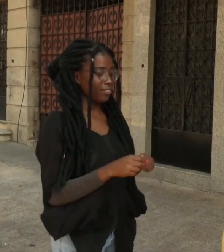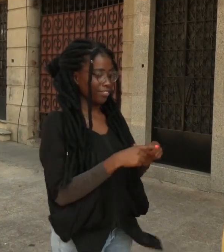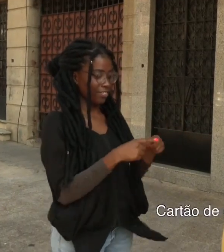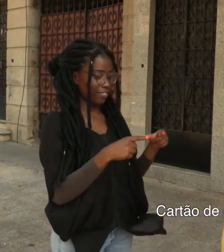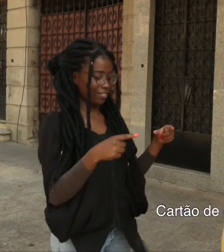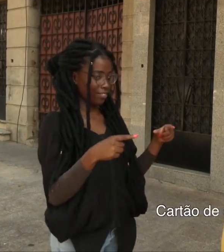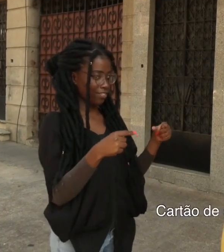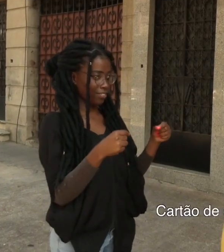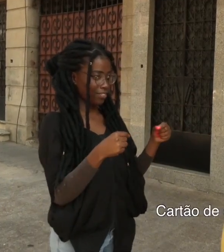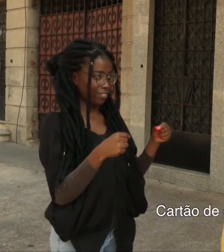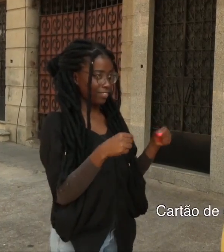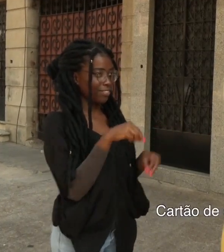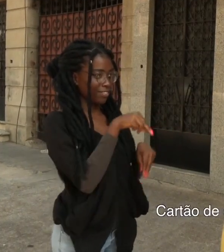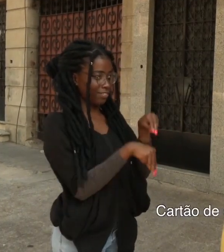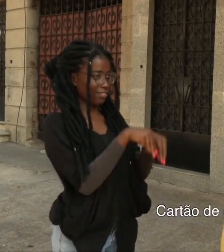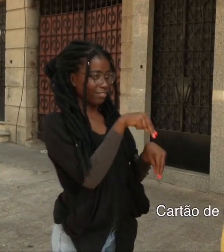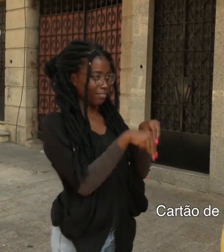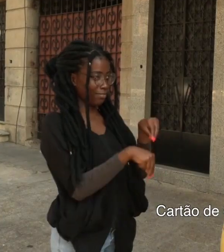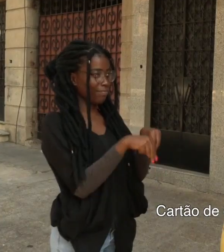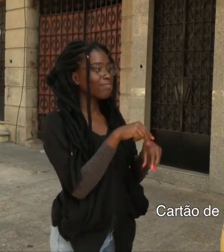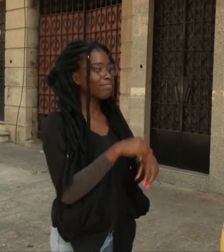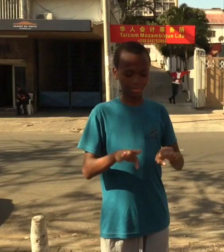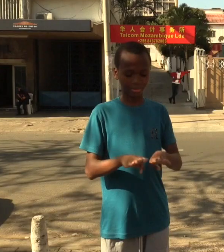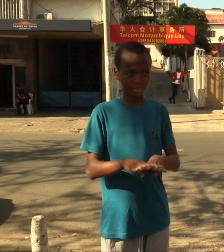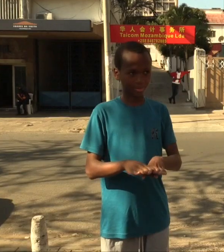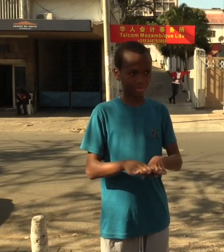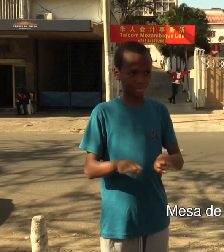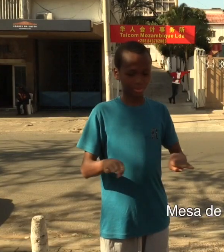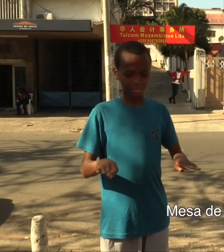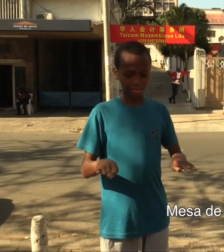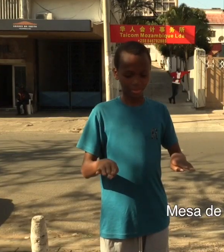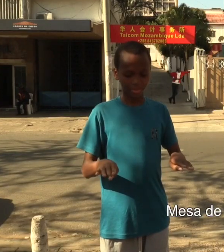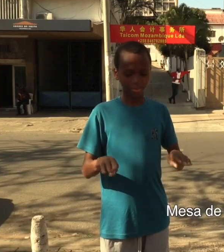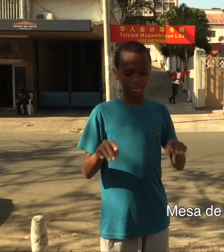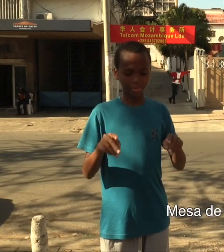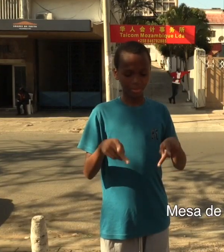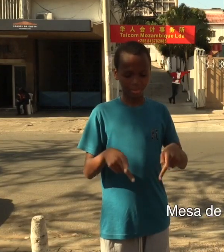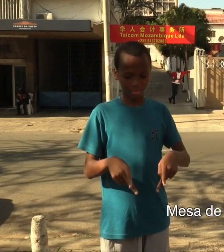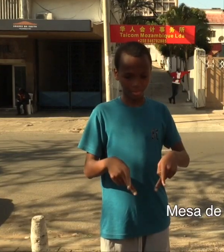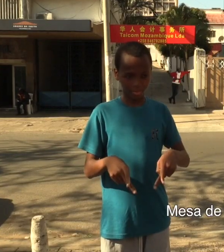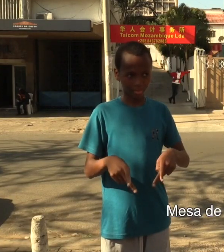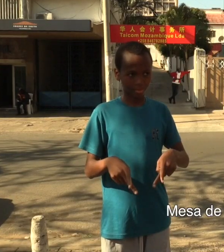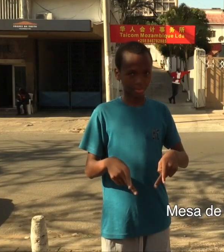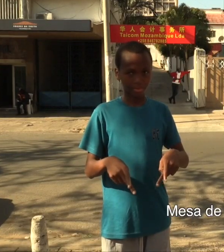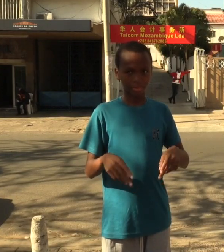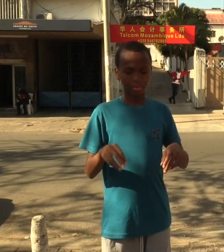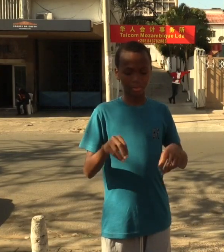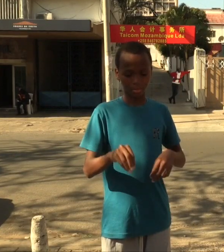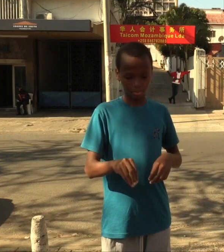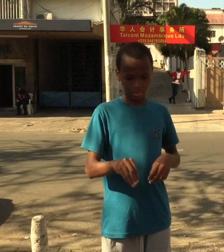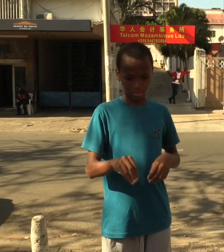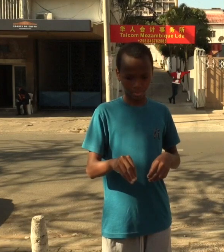cartão de eleitor mesa de voto